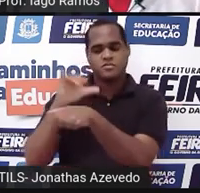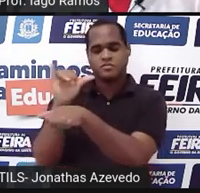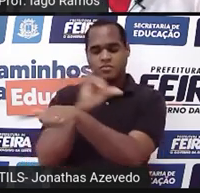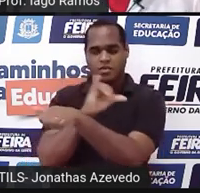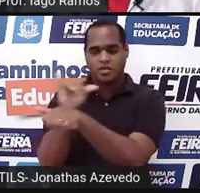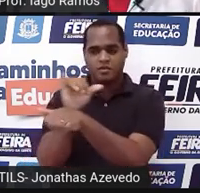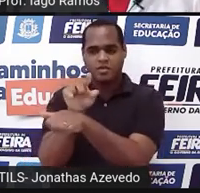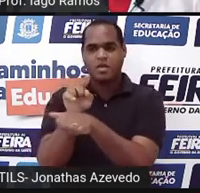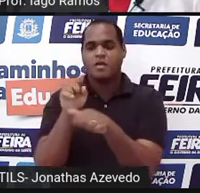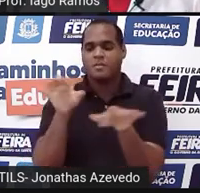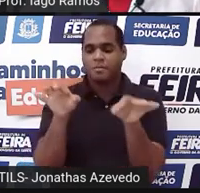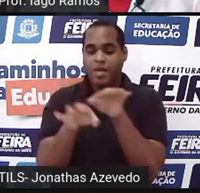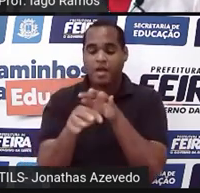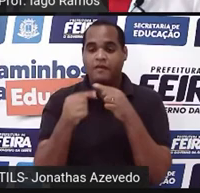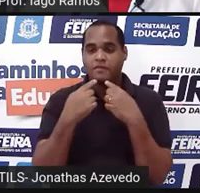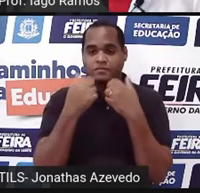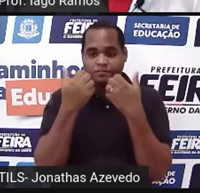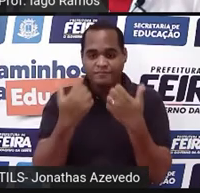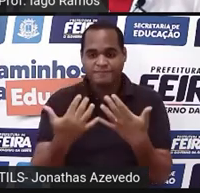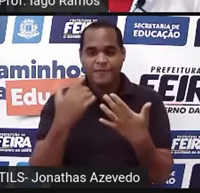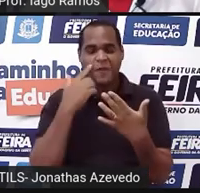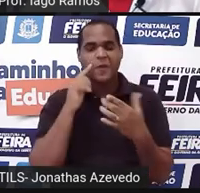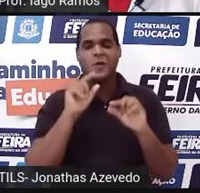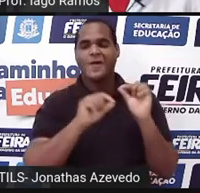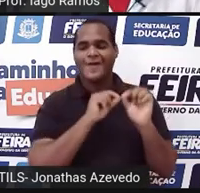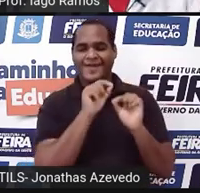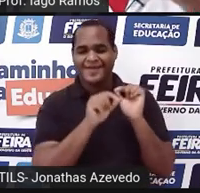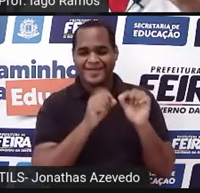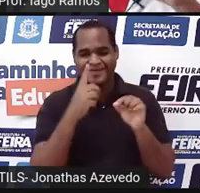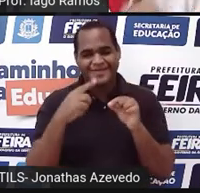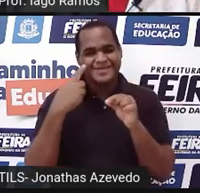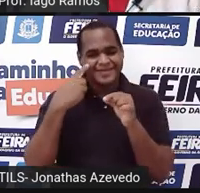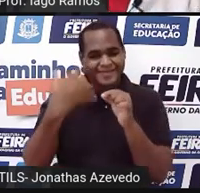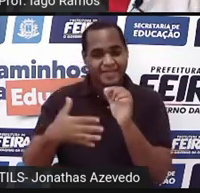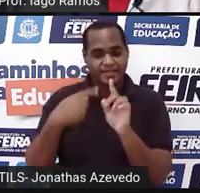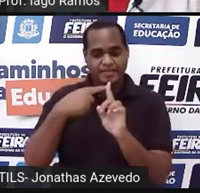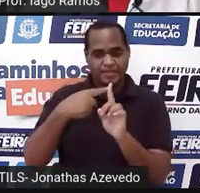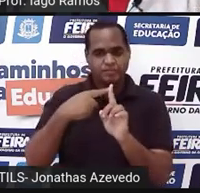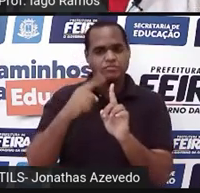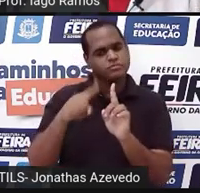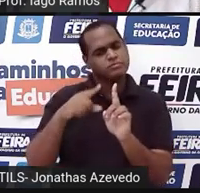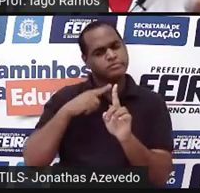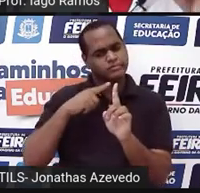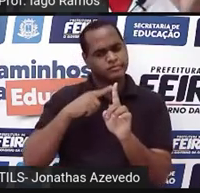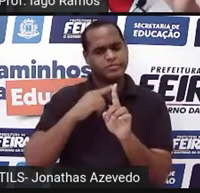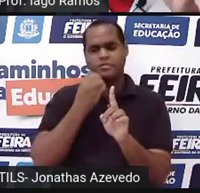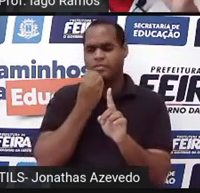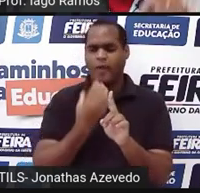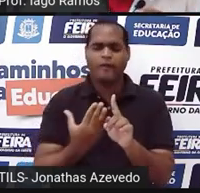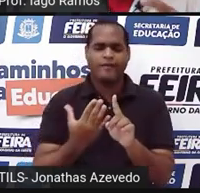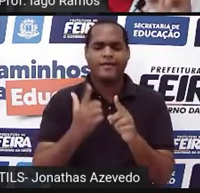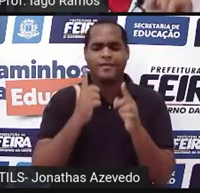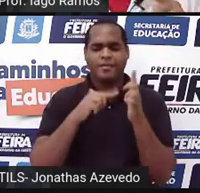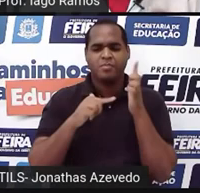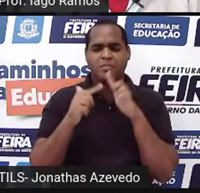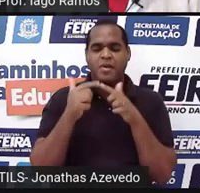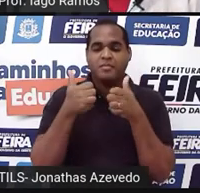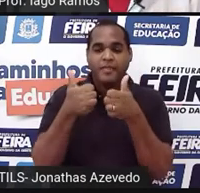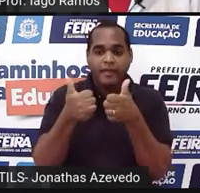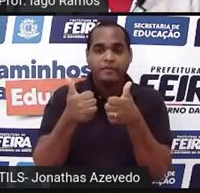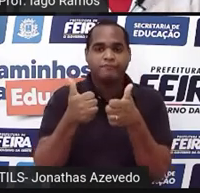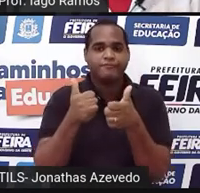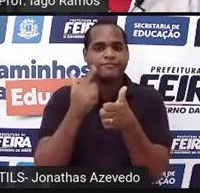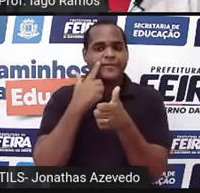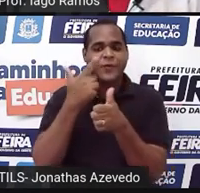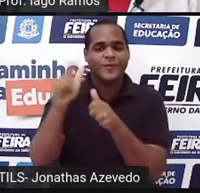acabou de fazer com a adição. Porque ela funciona aqui também. Porque aqui, agora, vai ser